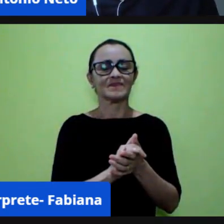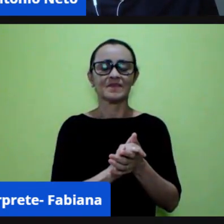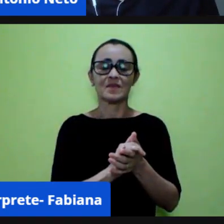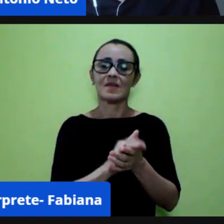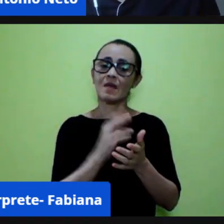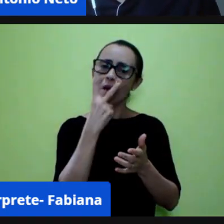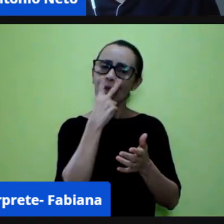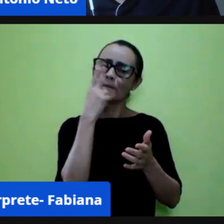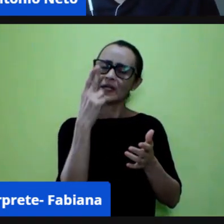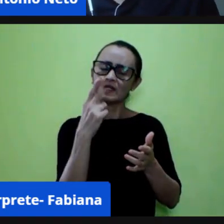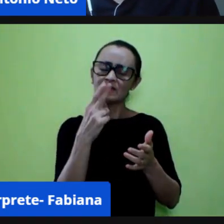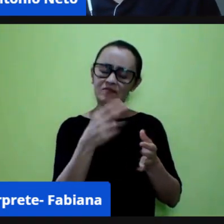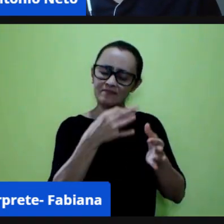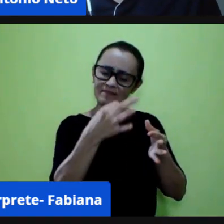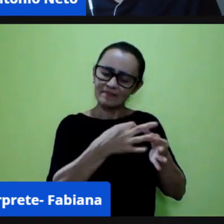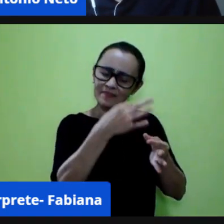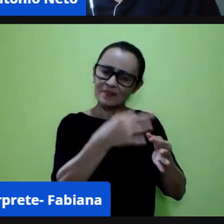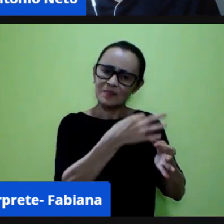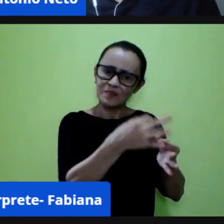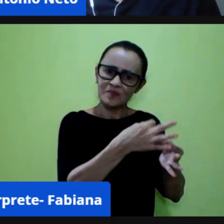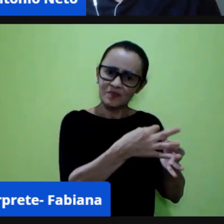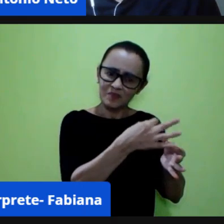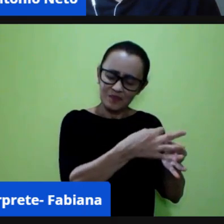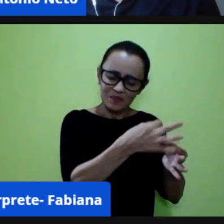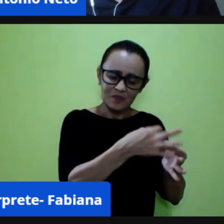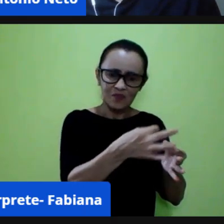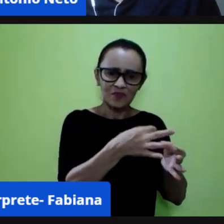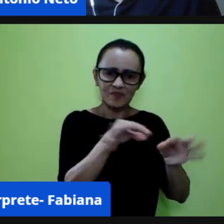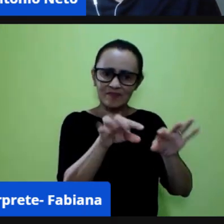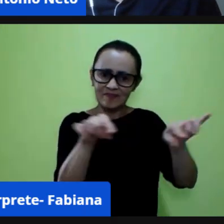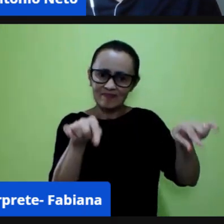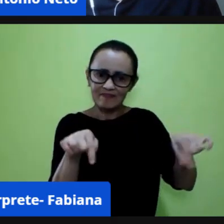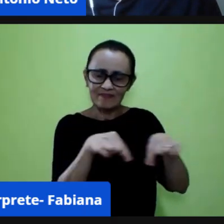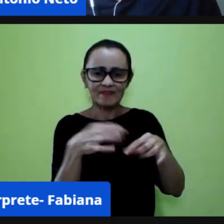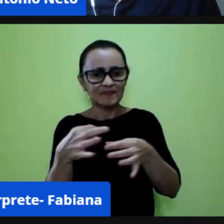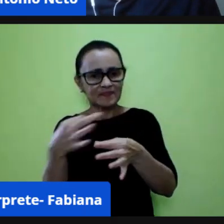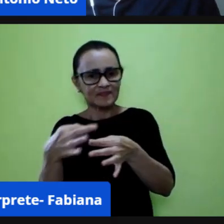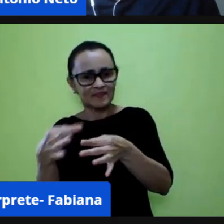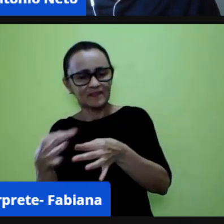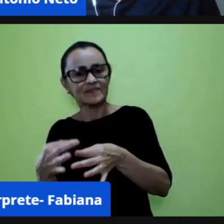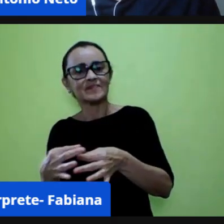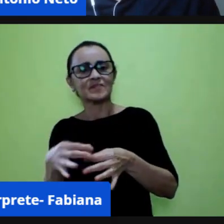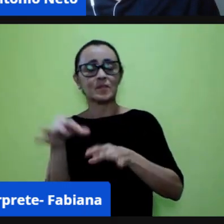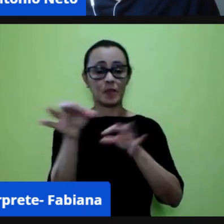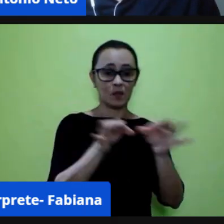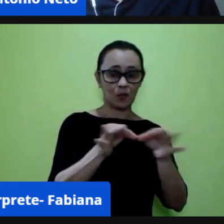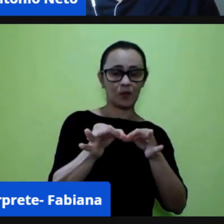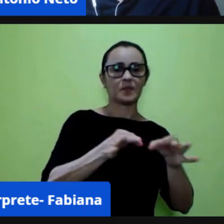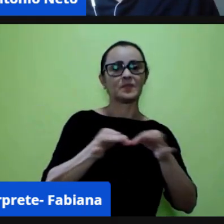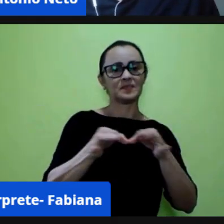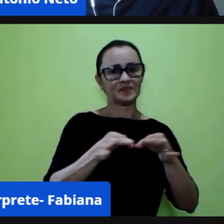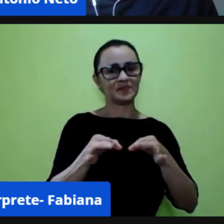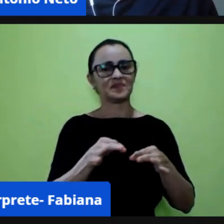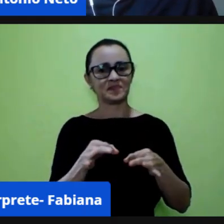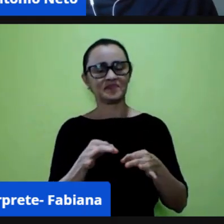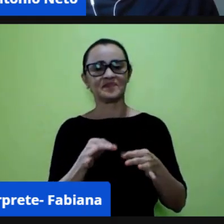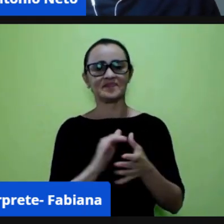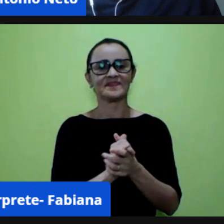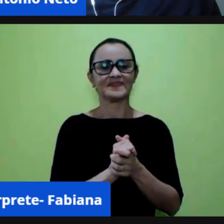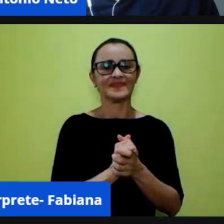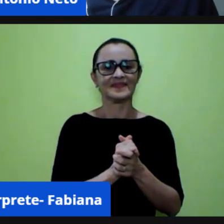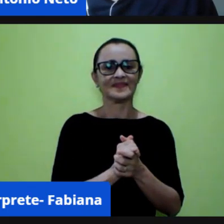pano com pedacinhos de pano acredito Sônia que Deus existir daqui eu ser de retalhos né